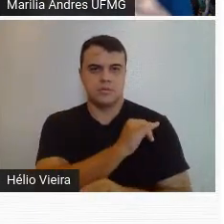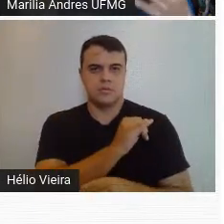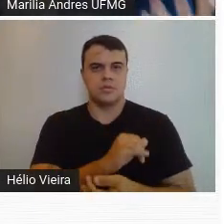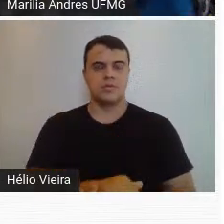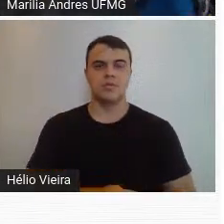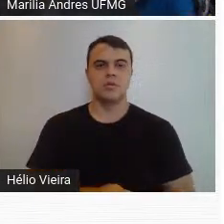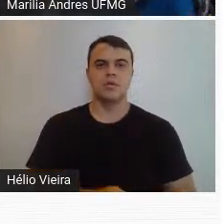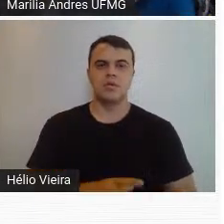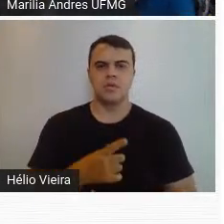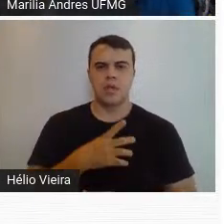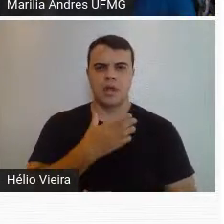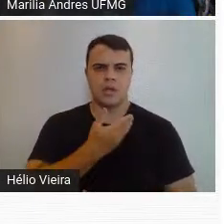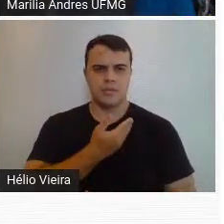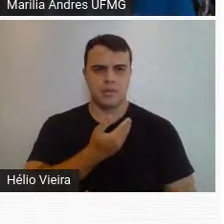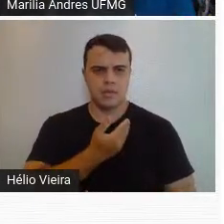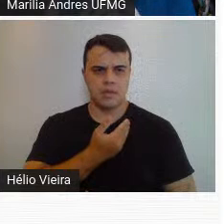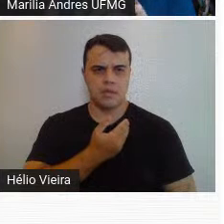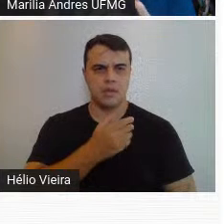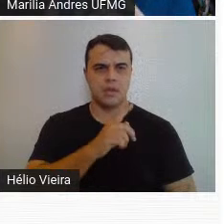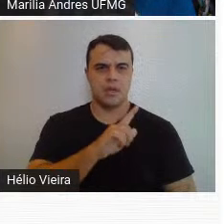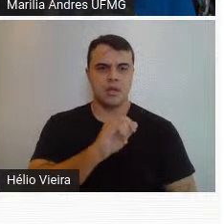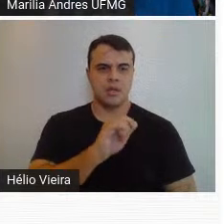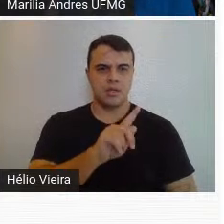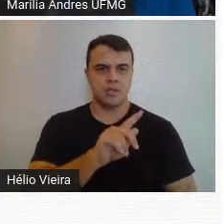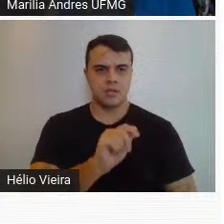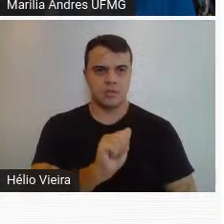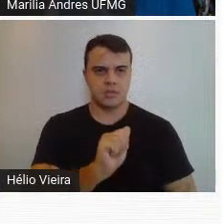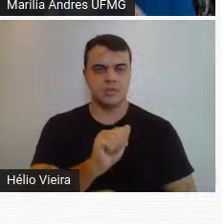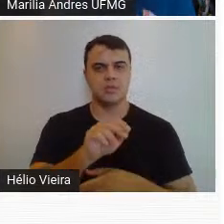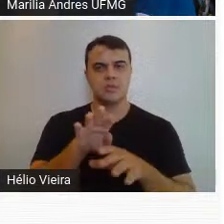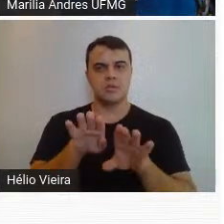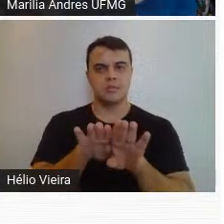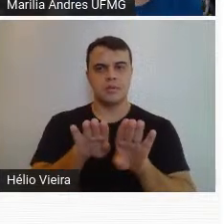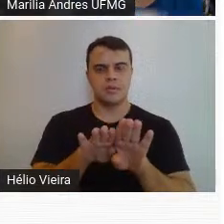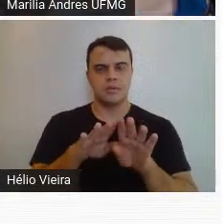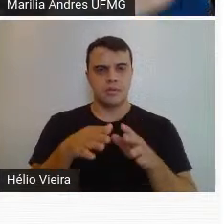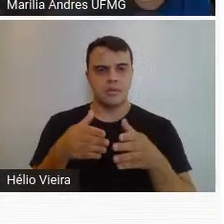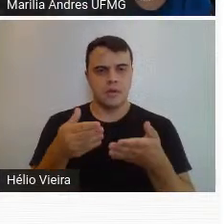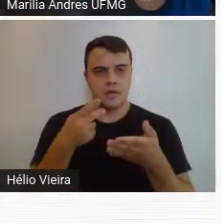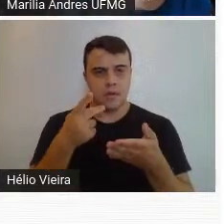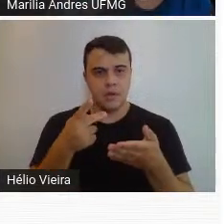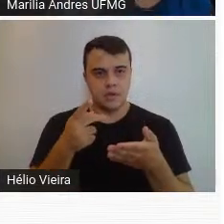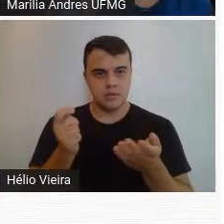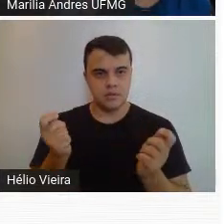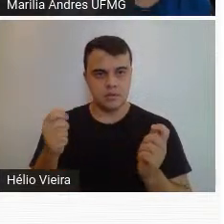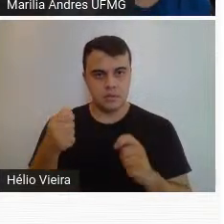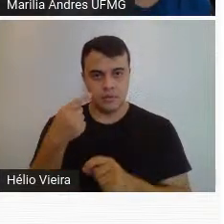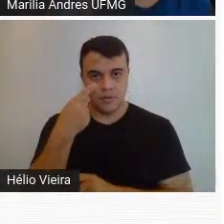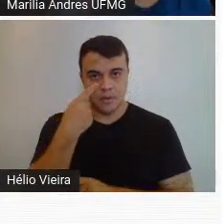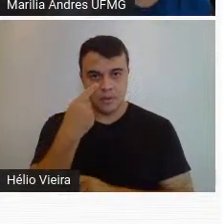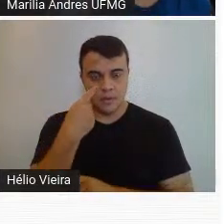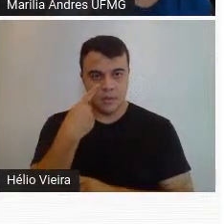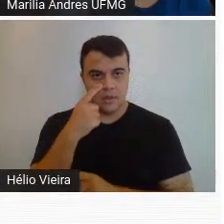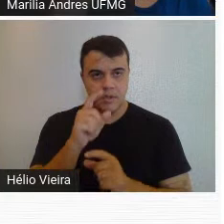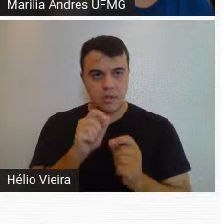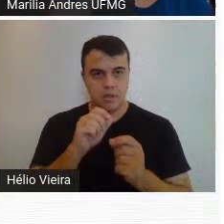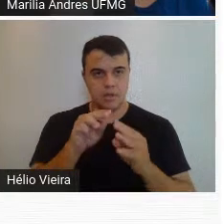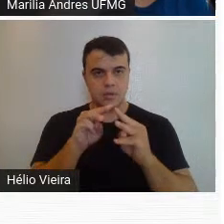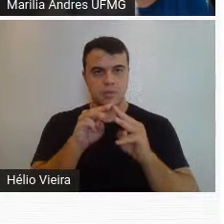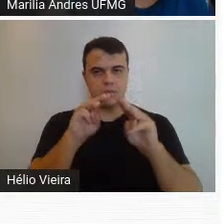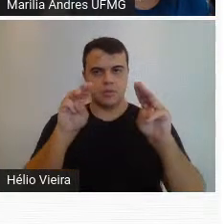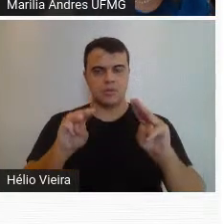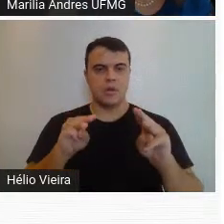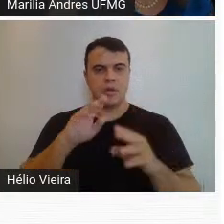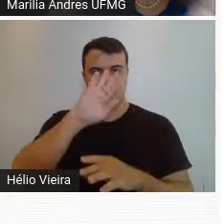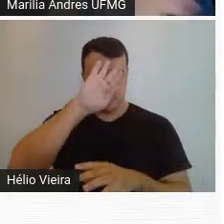muito amiga de Lígia Clark, e, enfim, aqui é um trabalho que está no Museu de Arte da Pampulha,